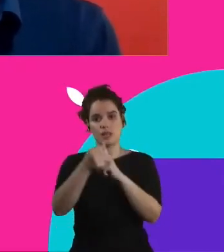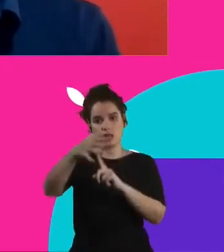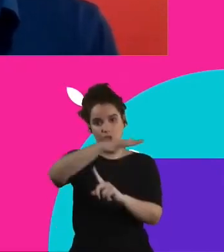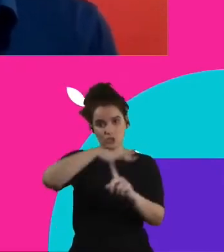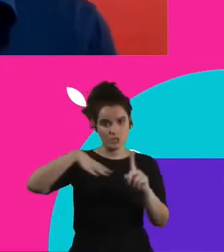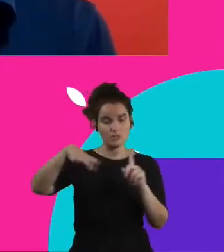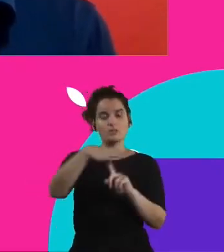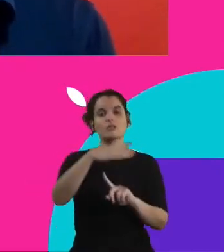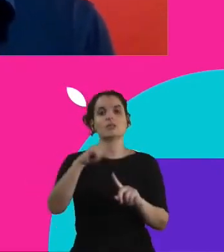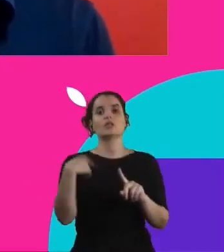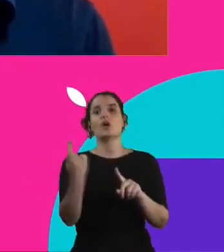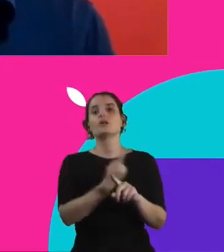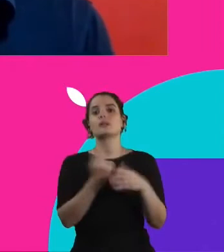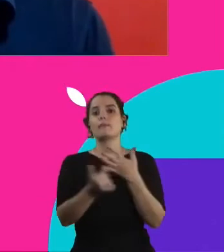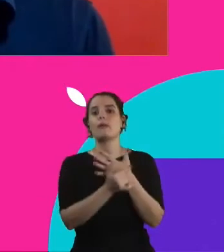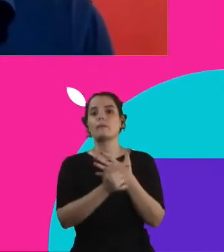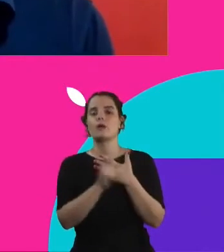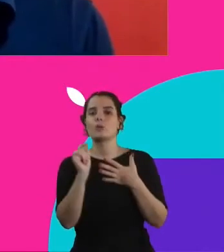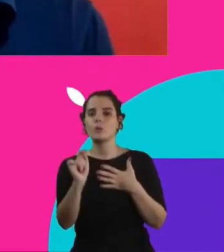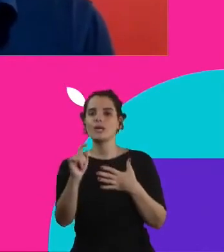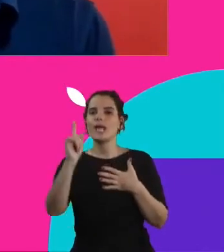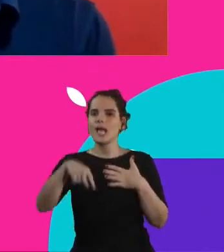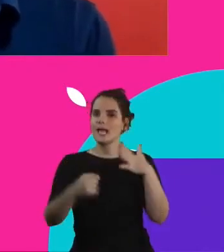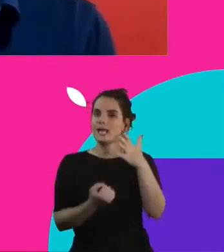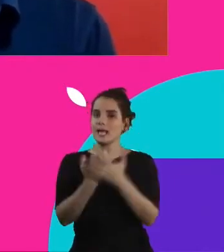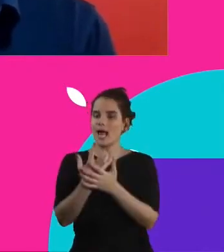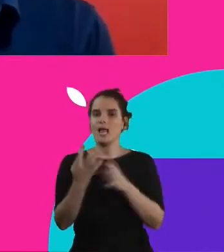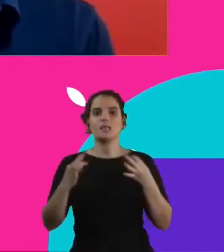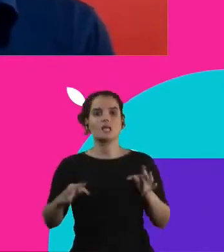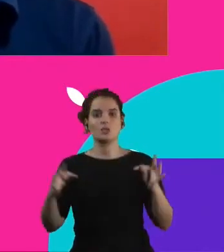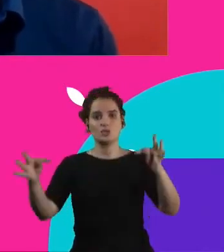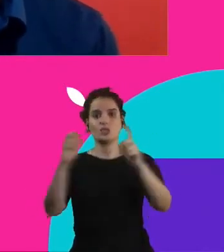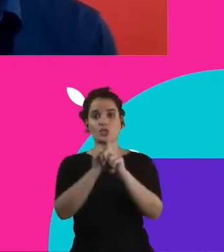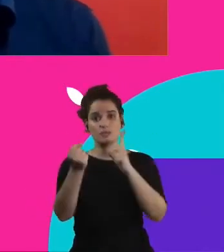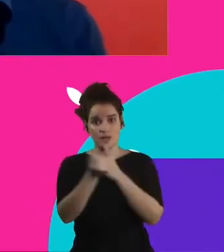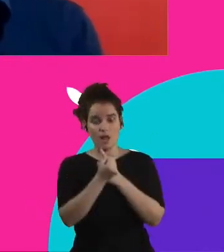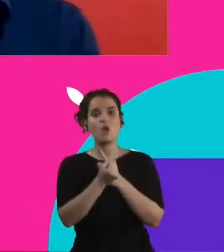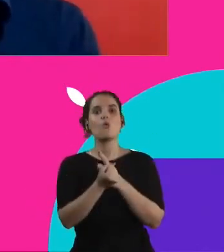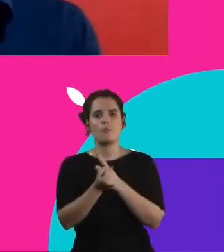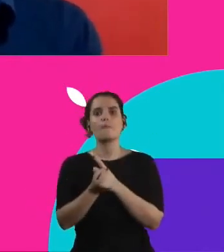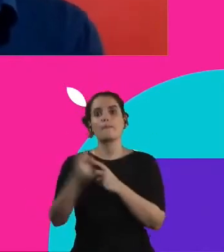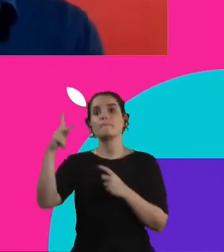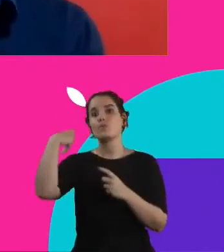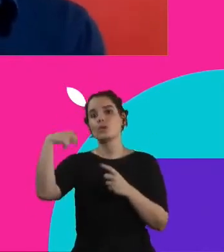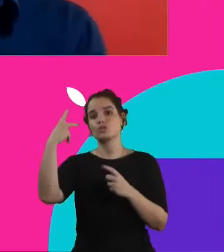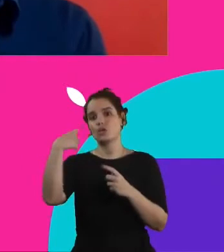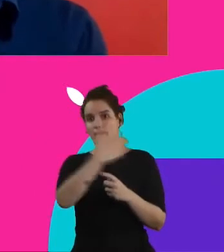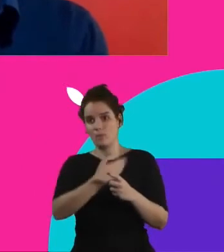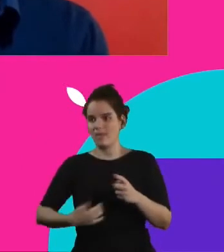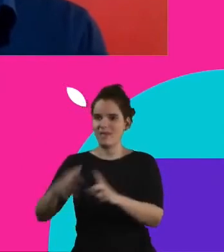eu acho que o nosso papel é de fato criar essas tecnologias sociais para poder influenciar as políticas públicas de novo.